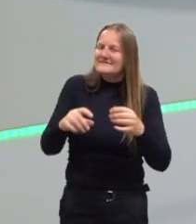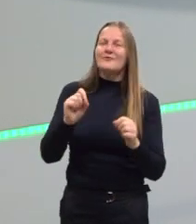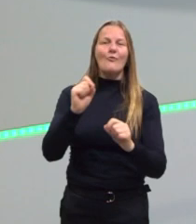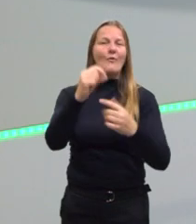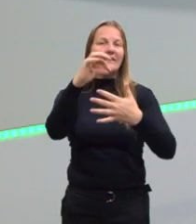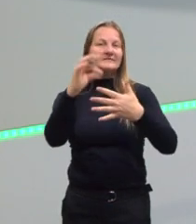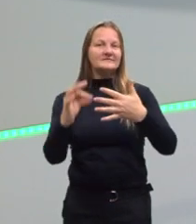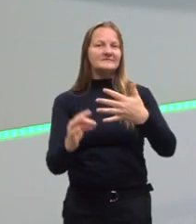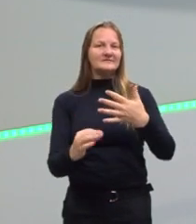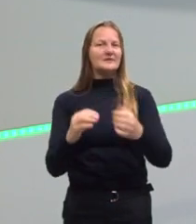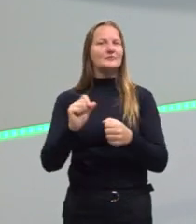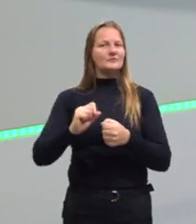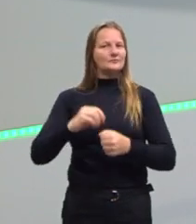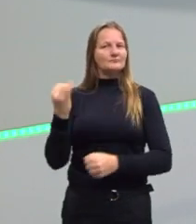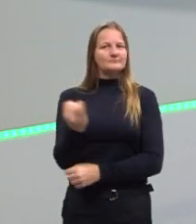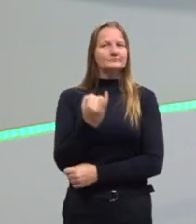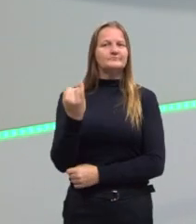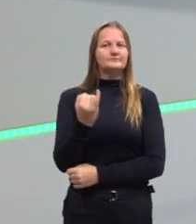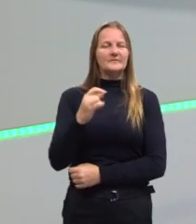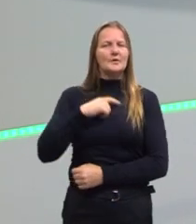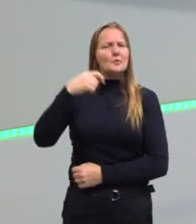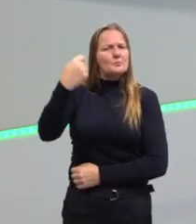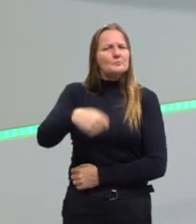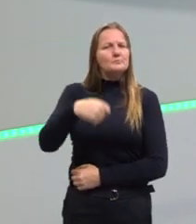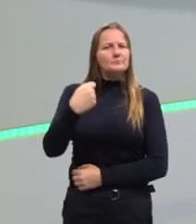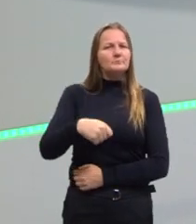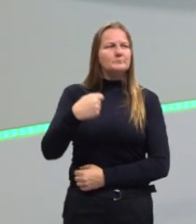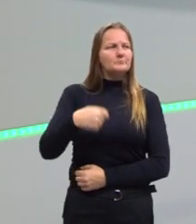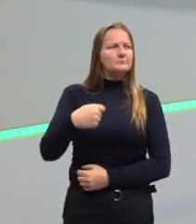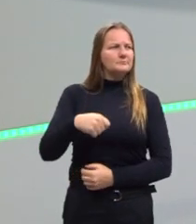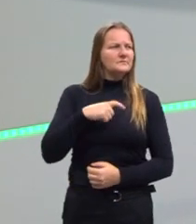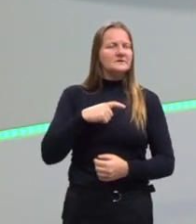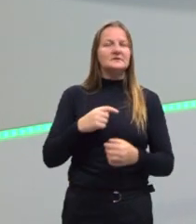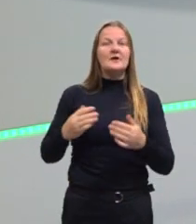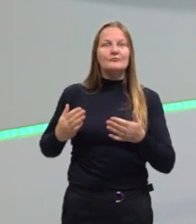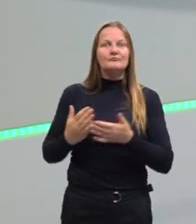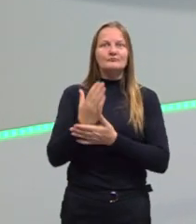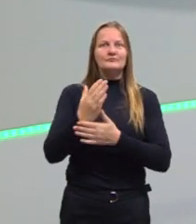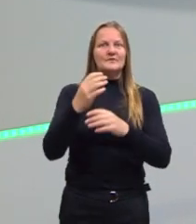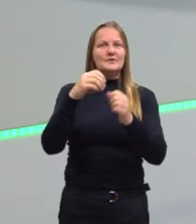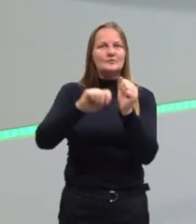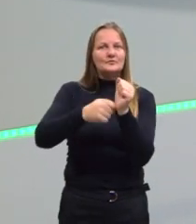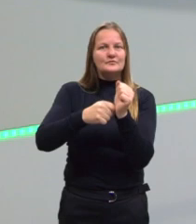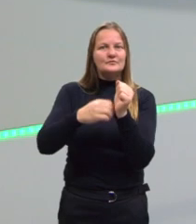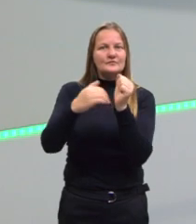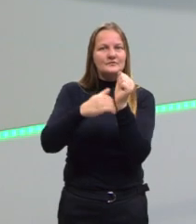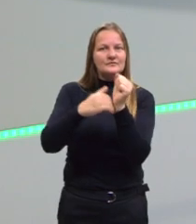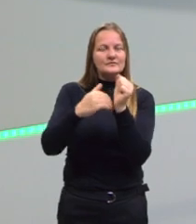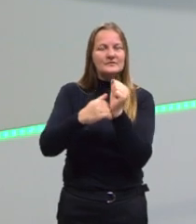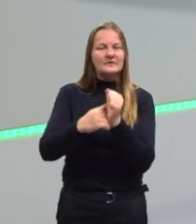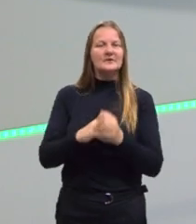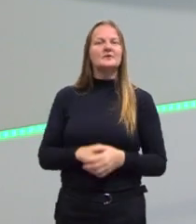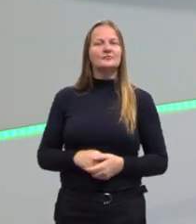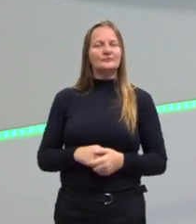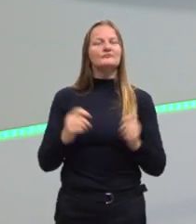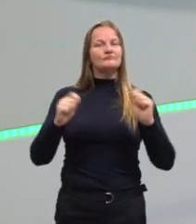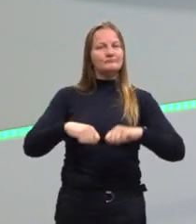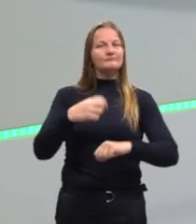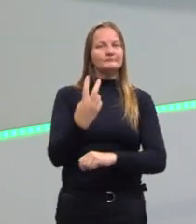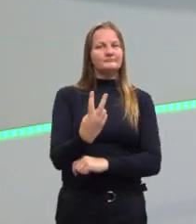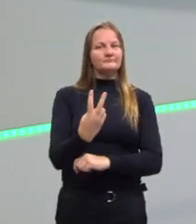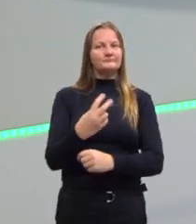elementos essenciais do que é preciso para alcançar esse segredo que é atribuído à competência 2?